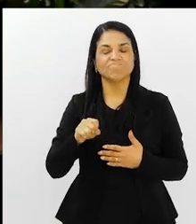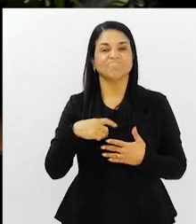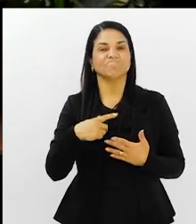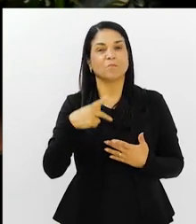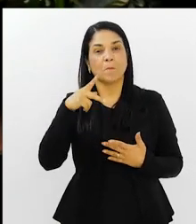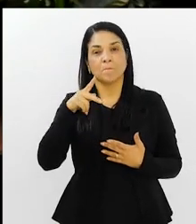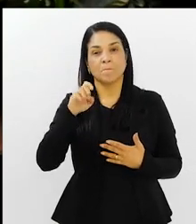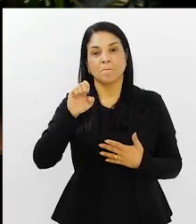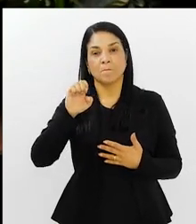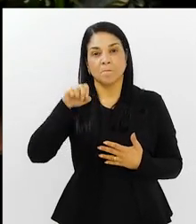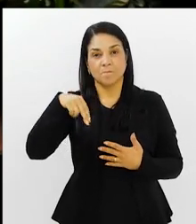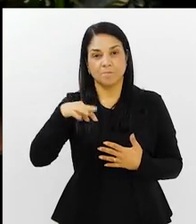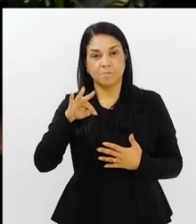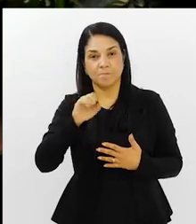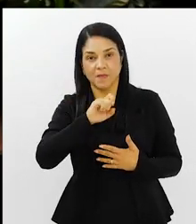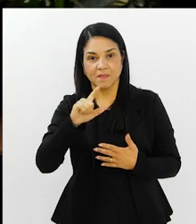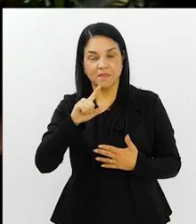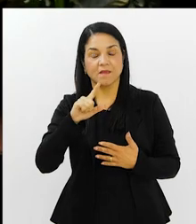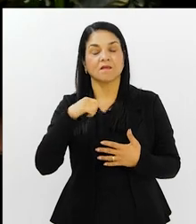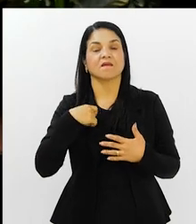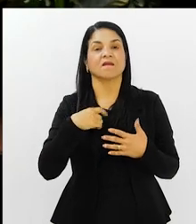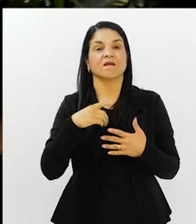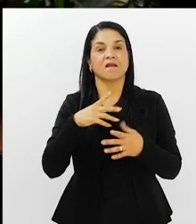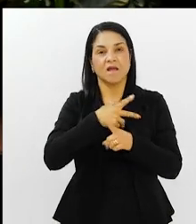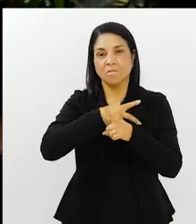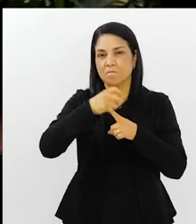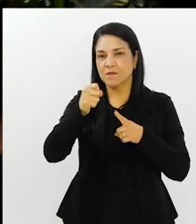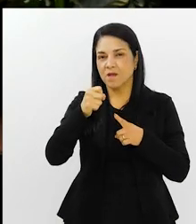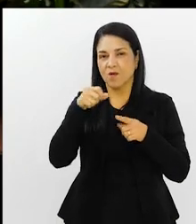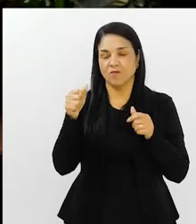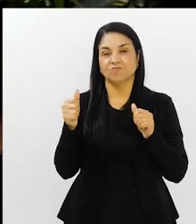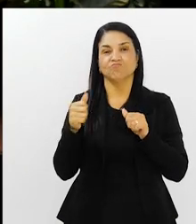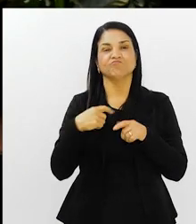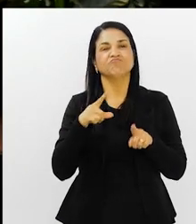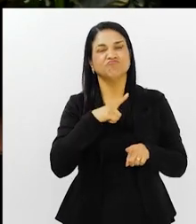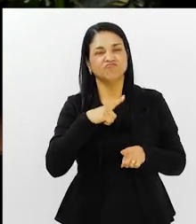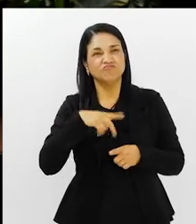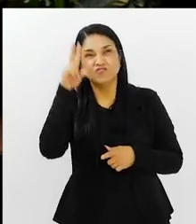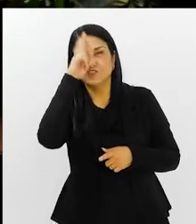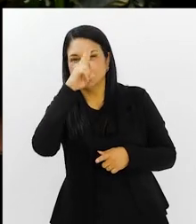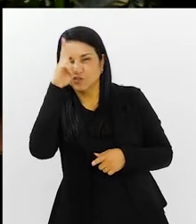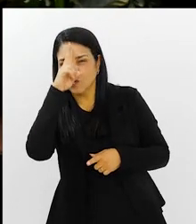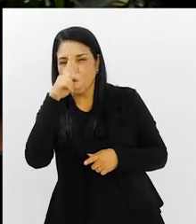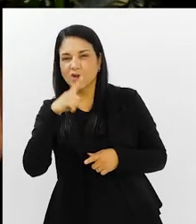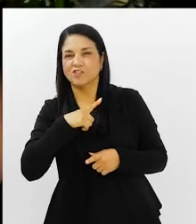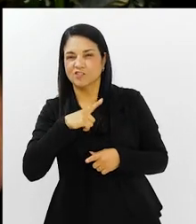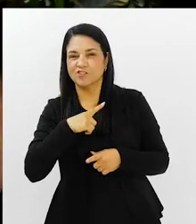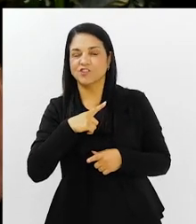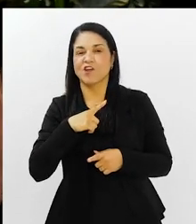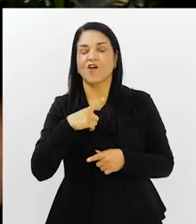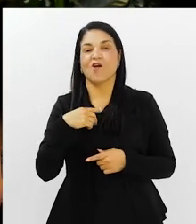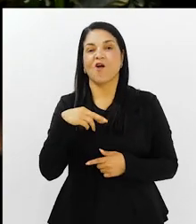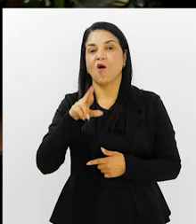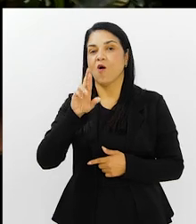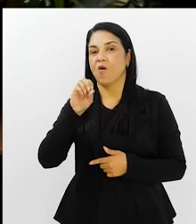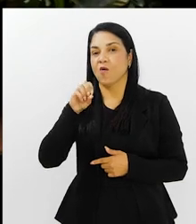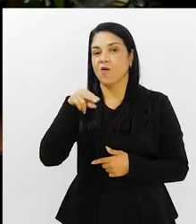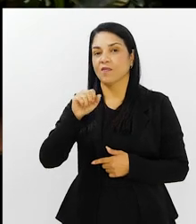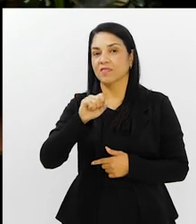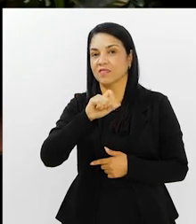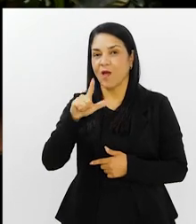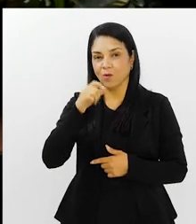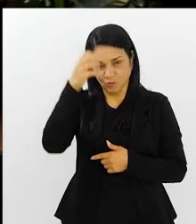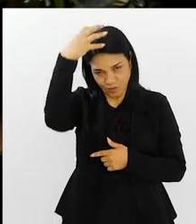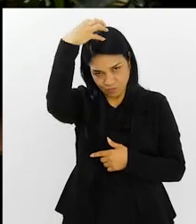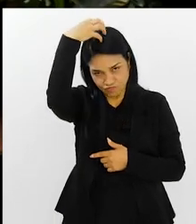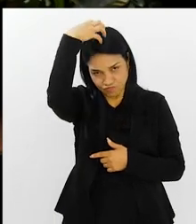Scolari, naquele momento histórico que teve o Ronaldo, ainda fazendo aquele cabelinho do Cascão e tudo mais. Mas de lá